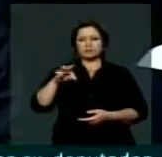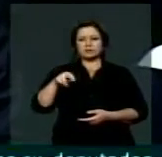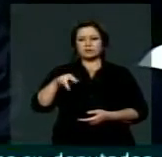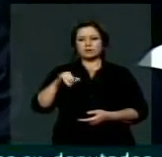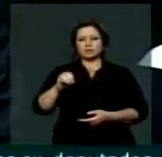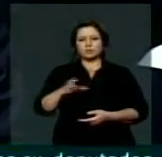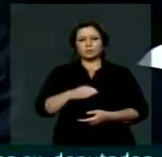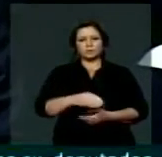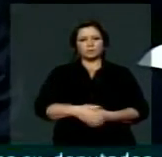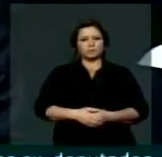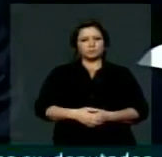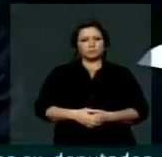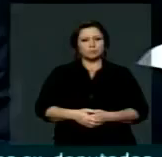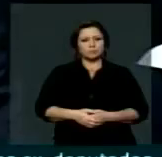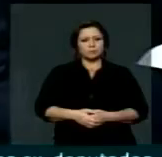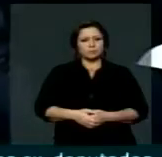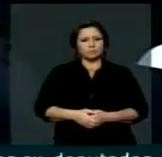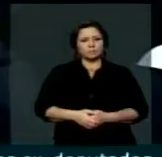Marinho.